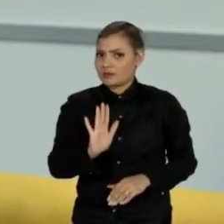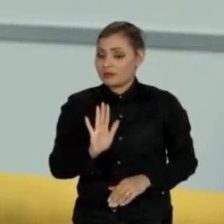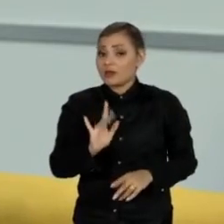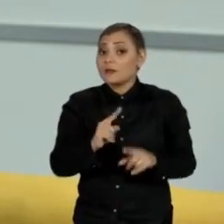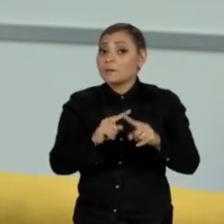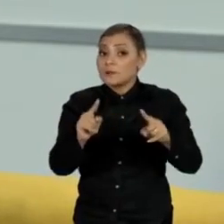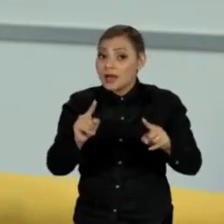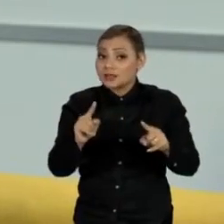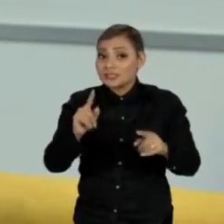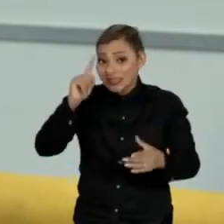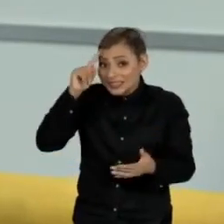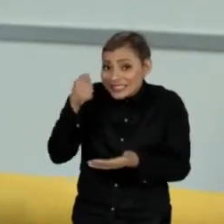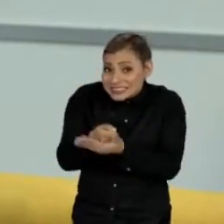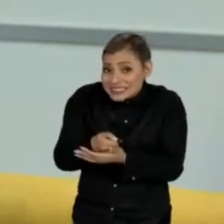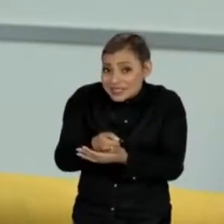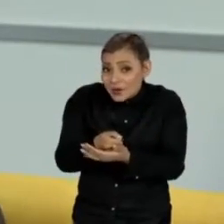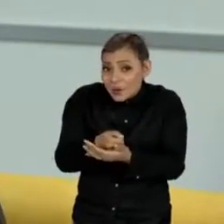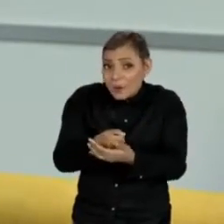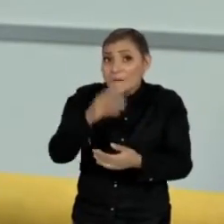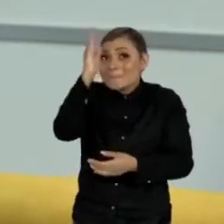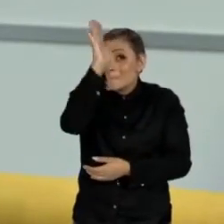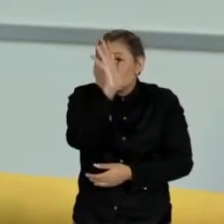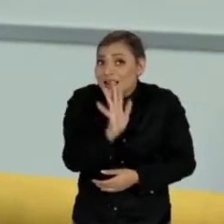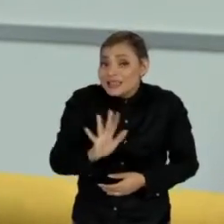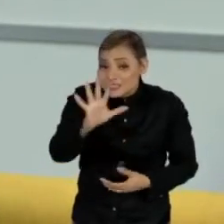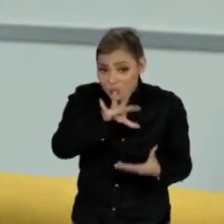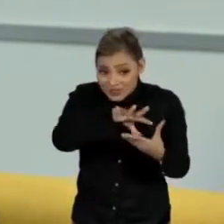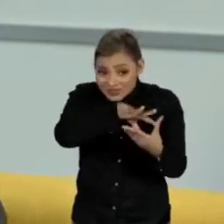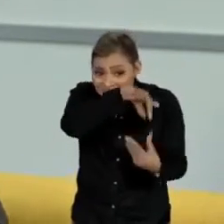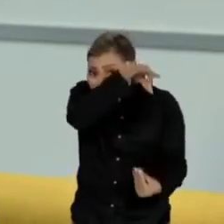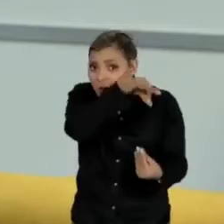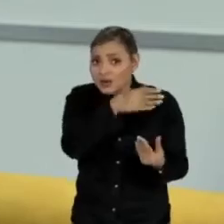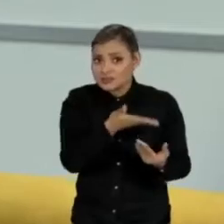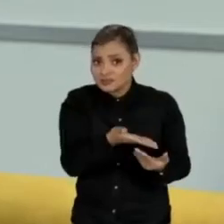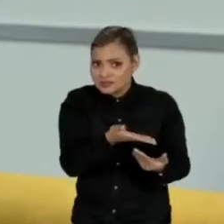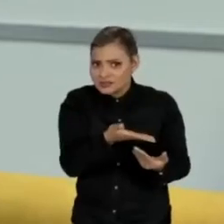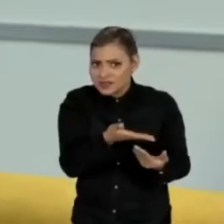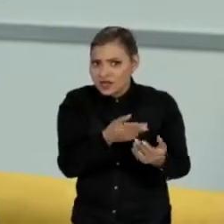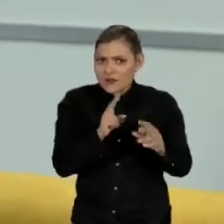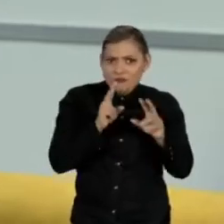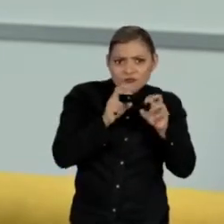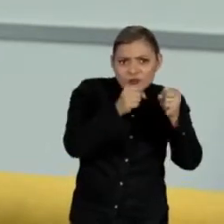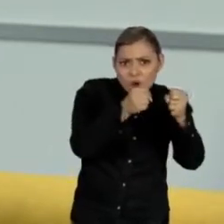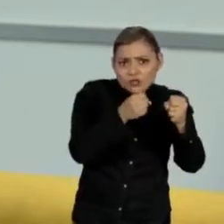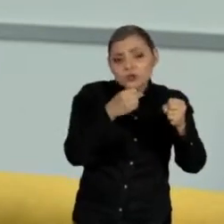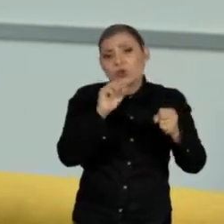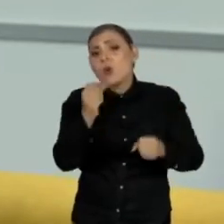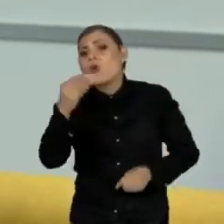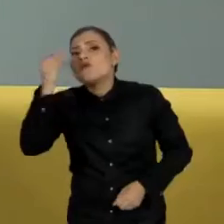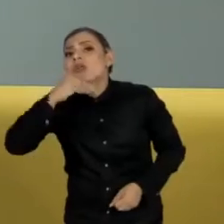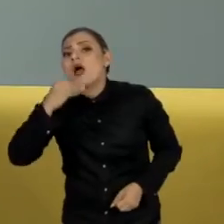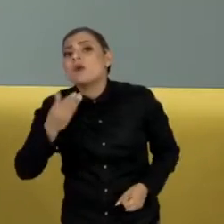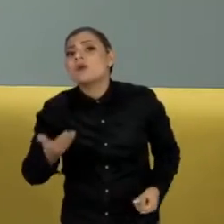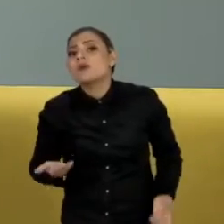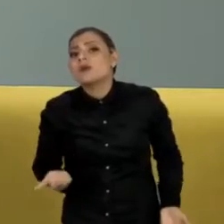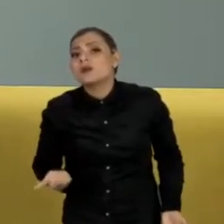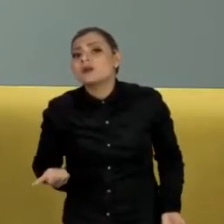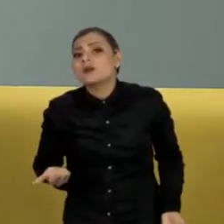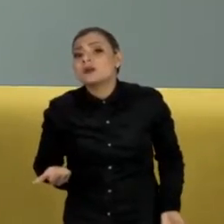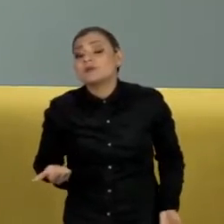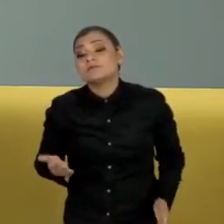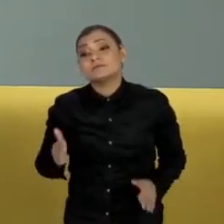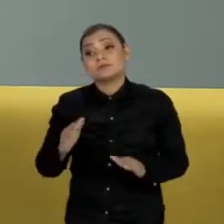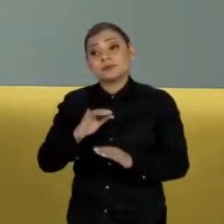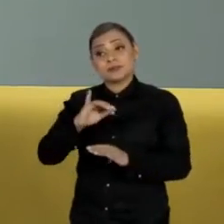depois dessa decisão, o país, o Estado Democrático de Direito, ele sai fortalecido ou enfraquecido? Olha, se a gente